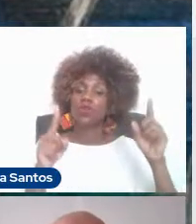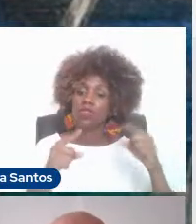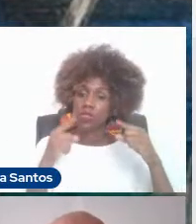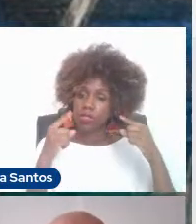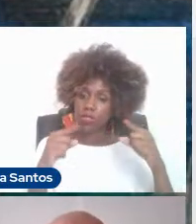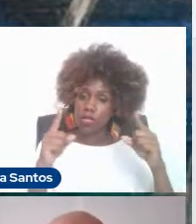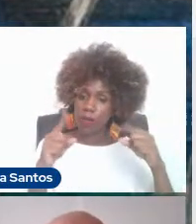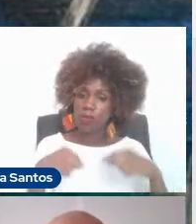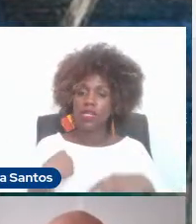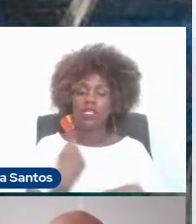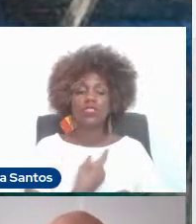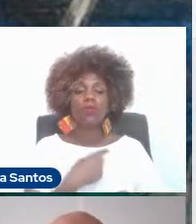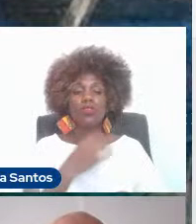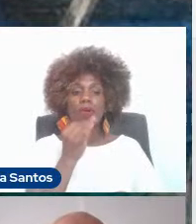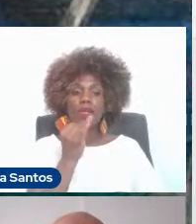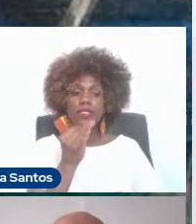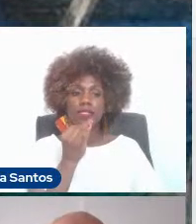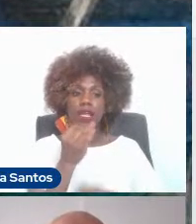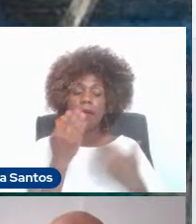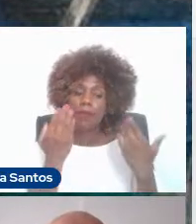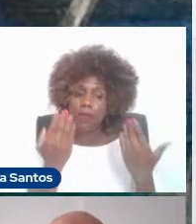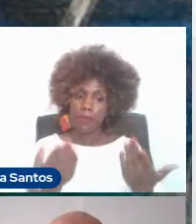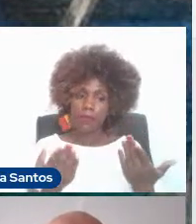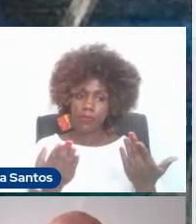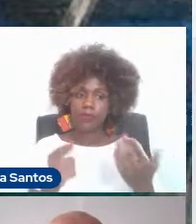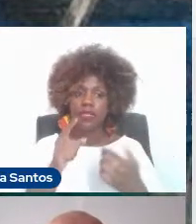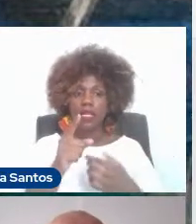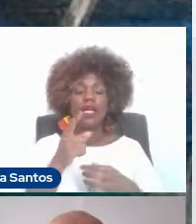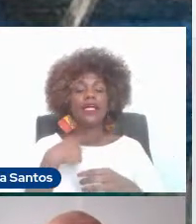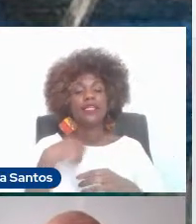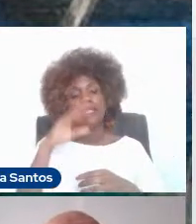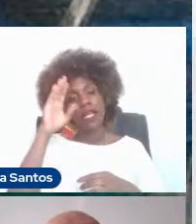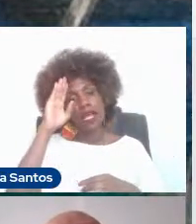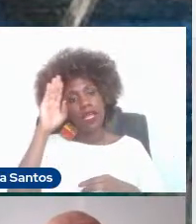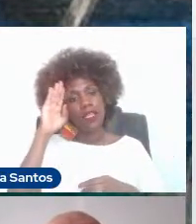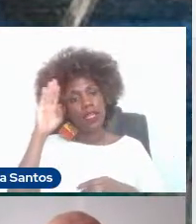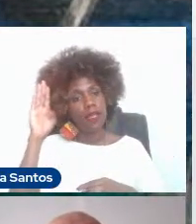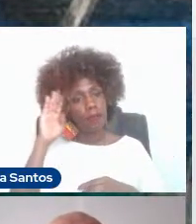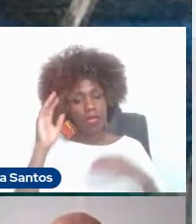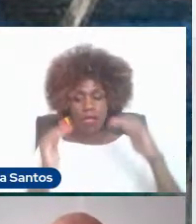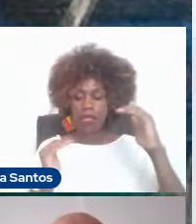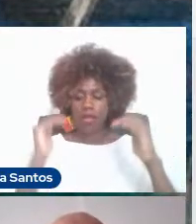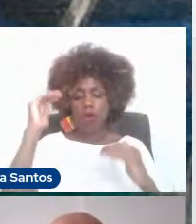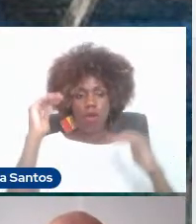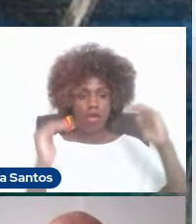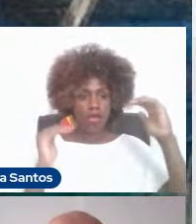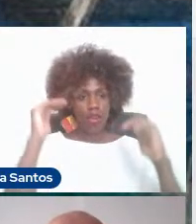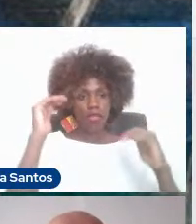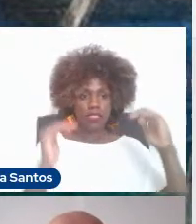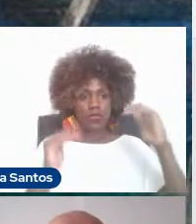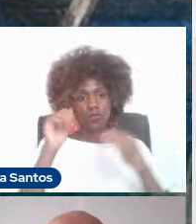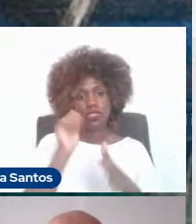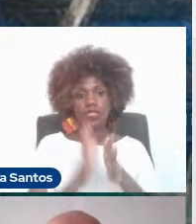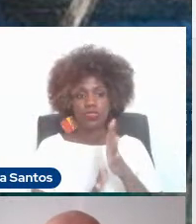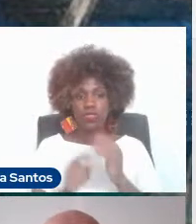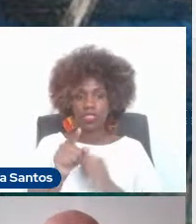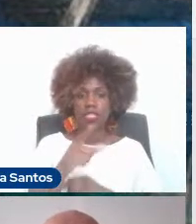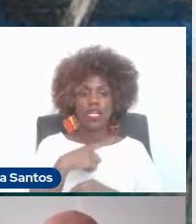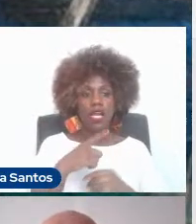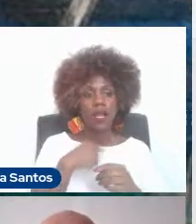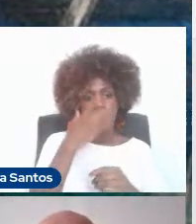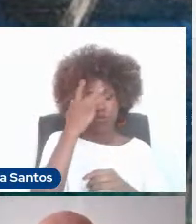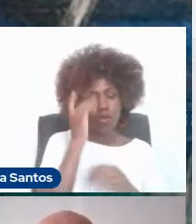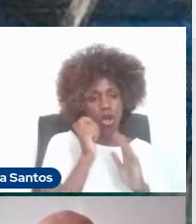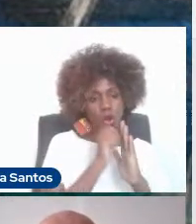aqui dar um exemplo na academia, por exemplo, há uma hierarquização de atividades. Então, o compositor teórico